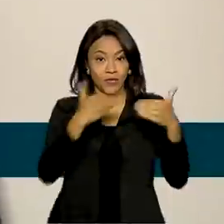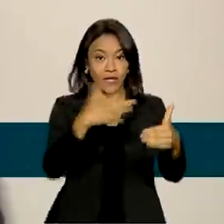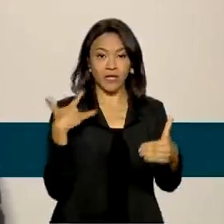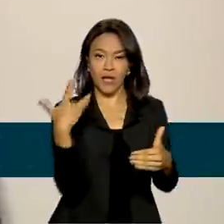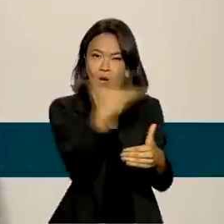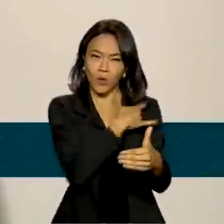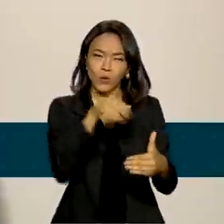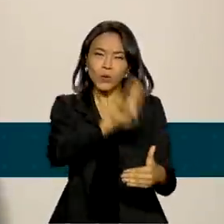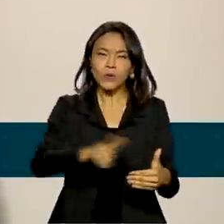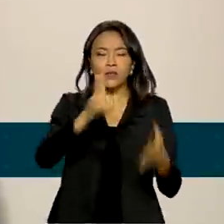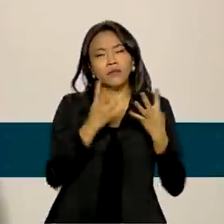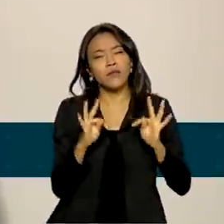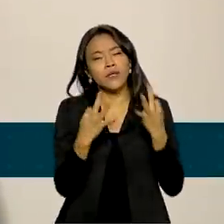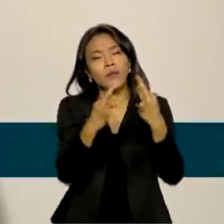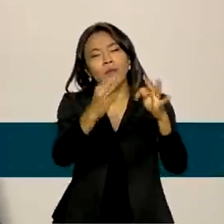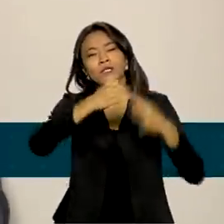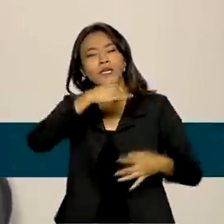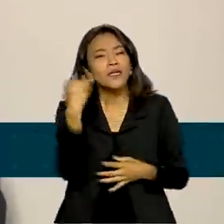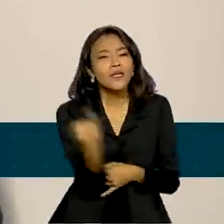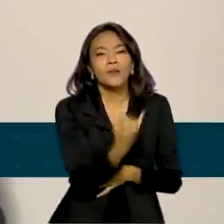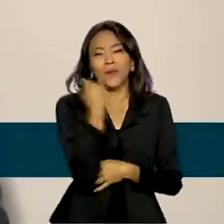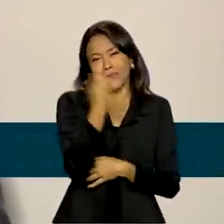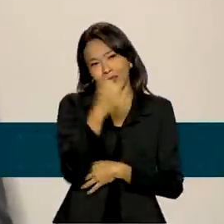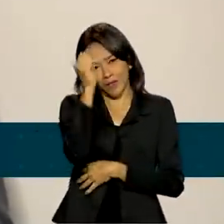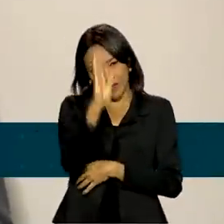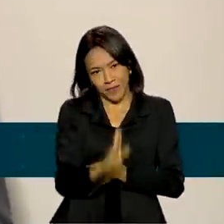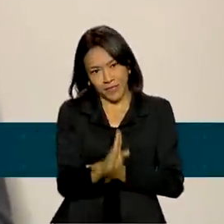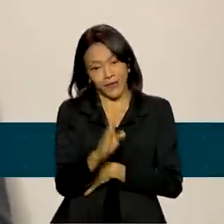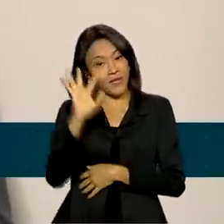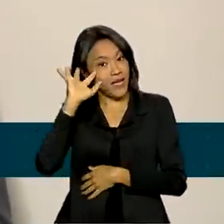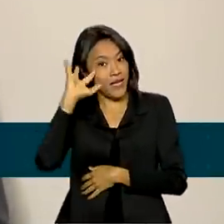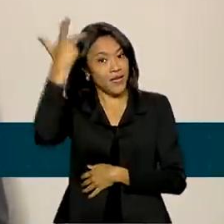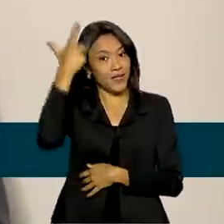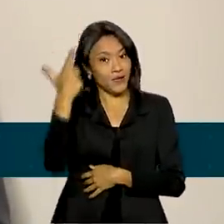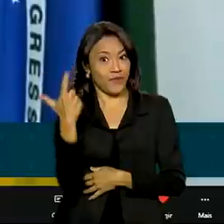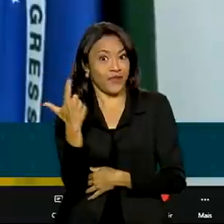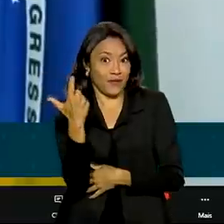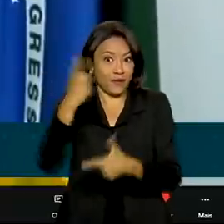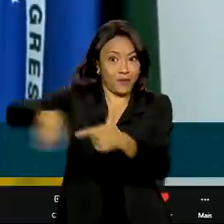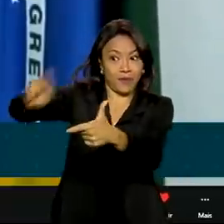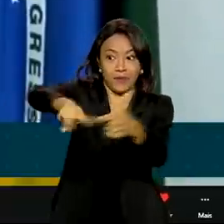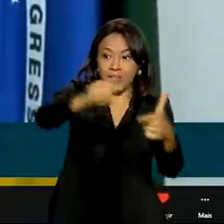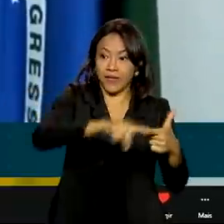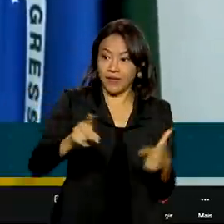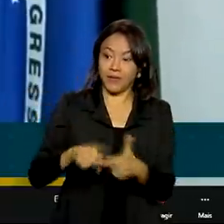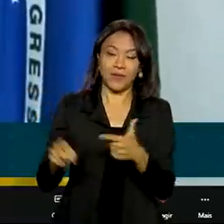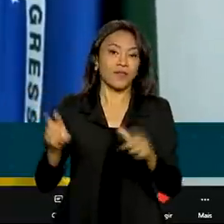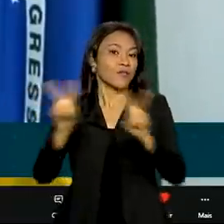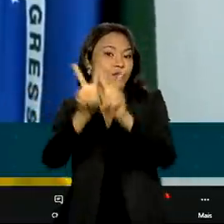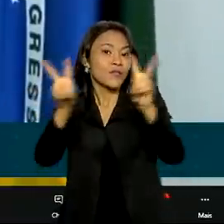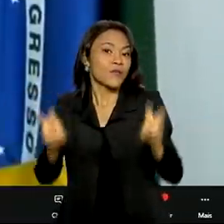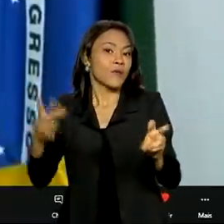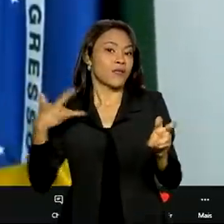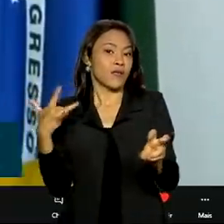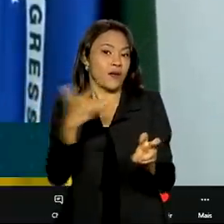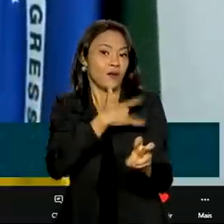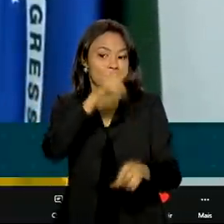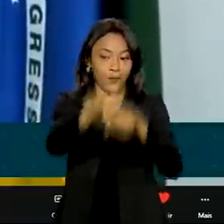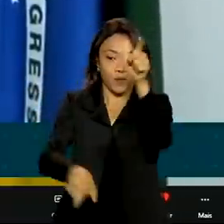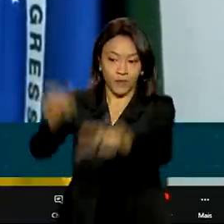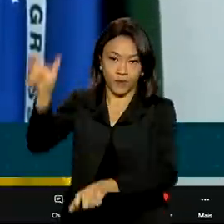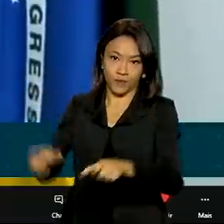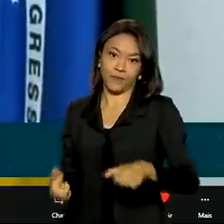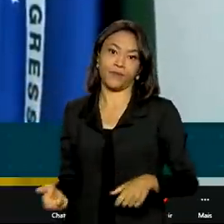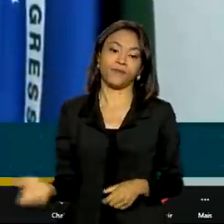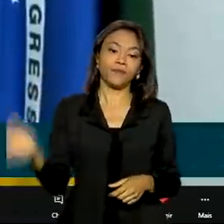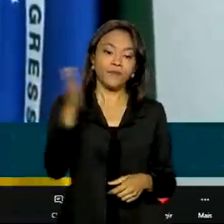tecnologias essenciais para o Brasil e trazendo soluções para a saúde pública. Houve um repasse de cerca de 1,9